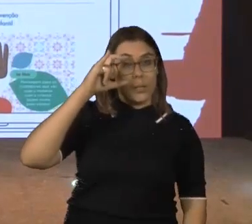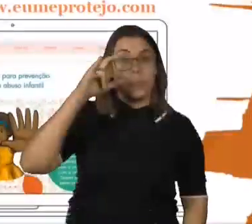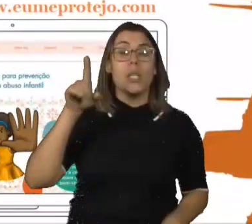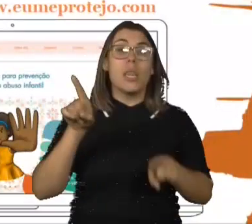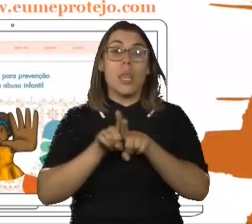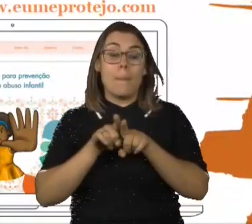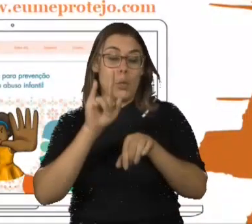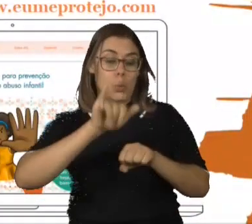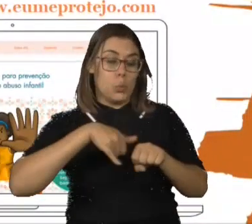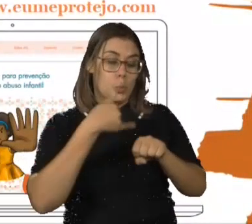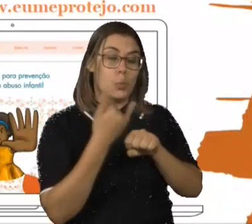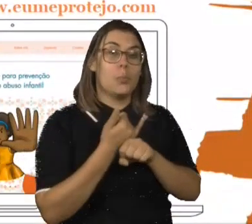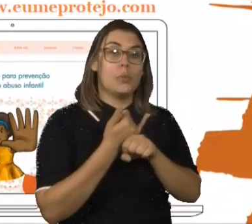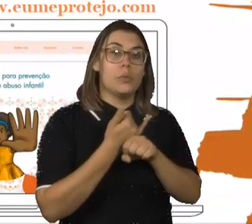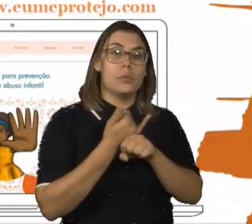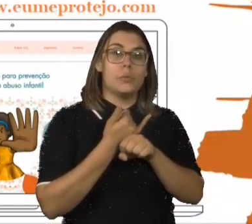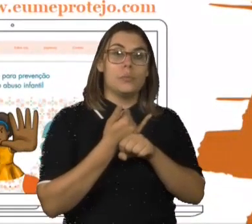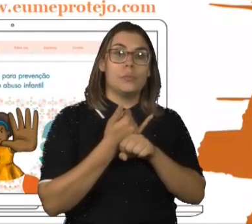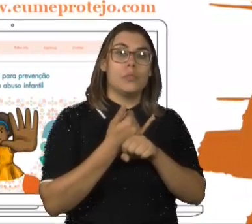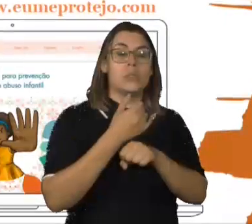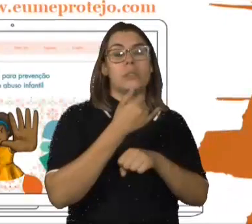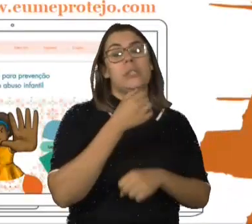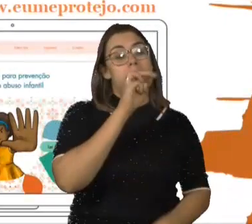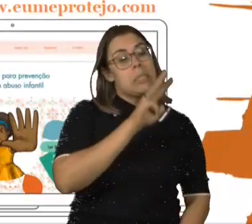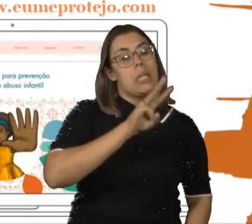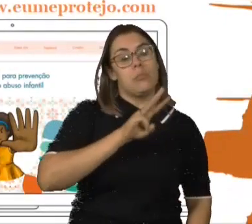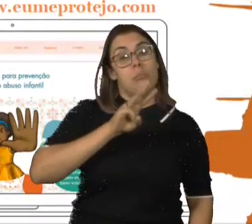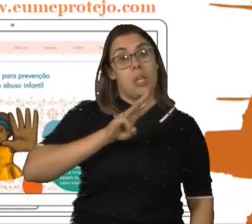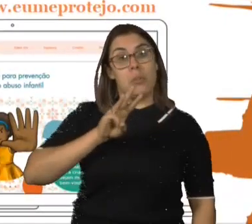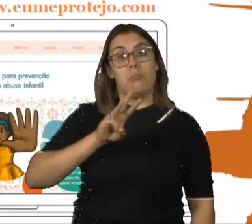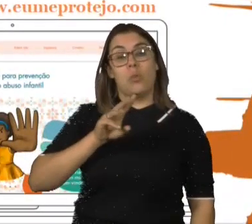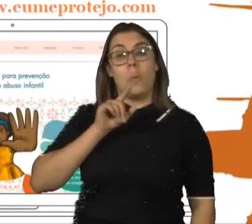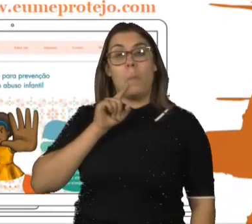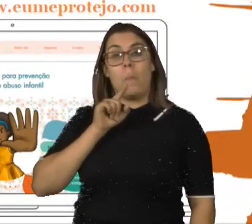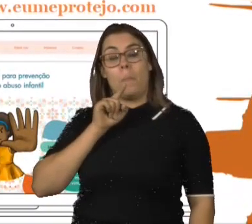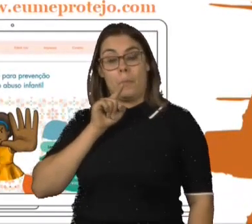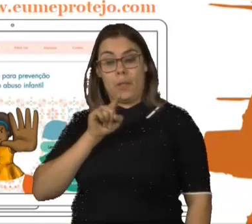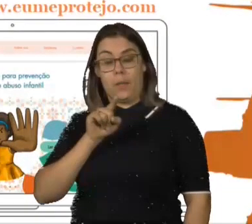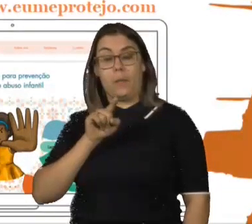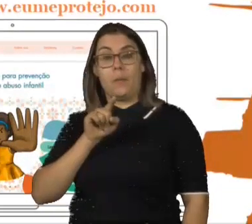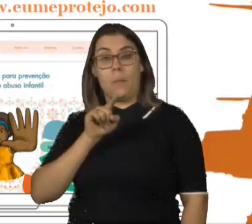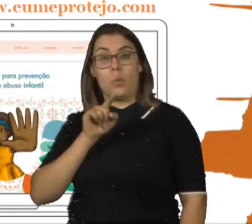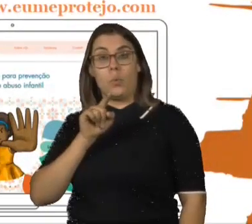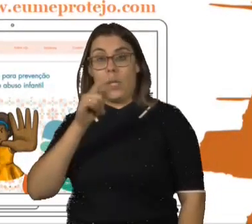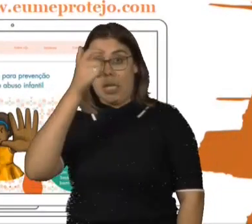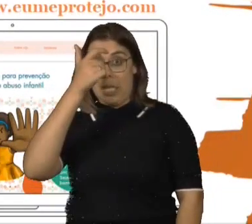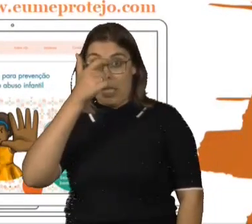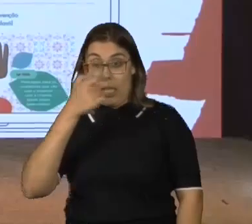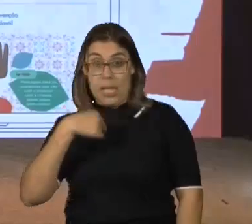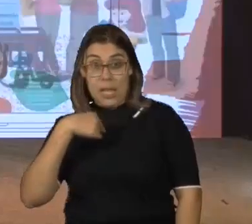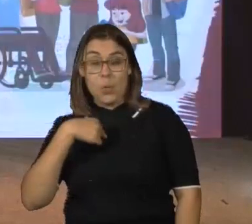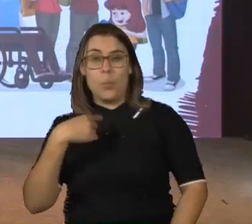YouTube, tem o site www.eumeprotejo.com, é só acessar,